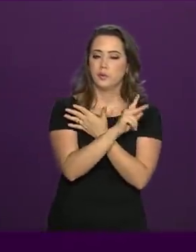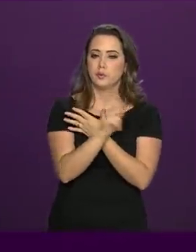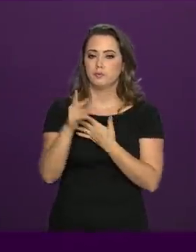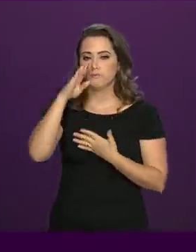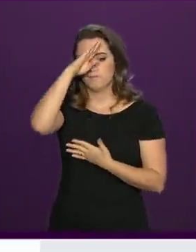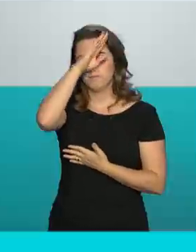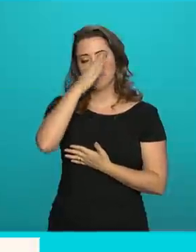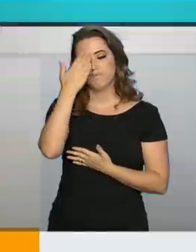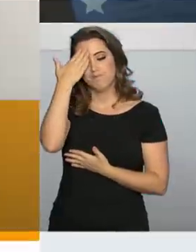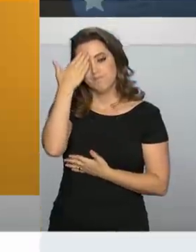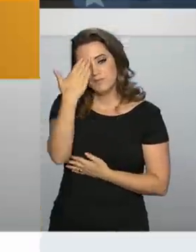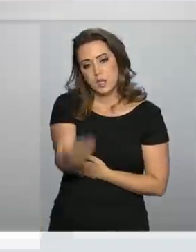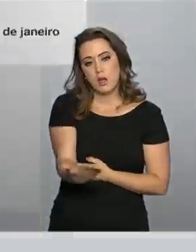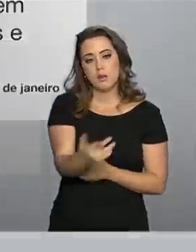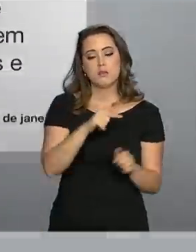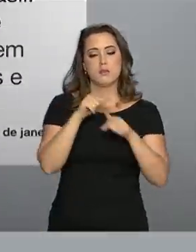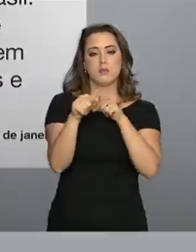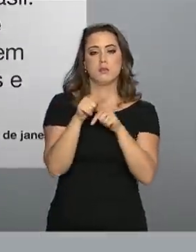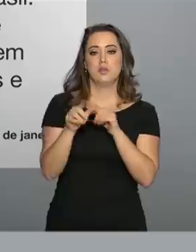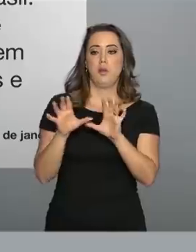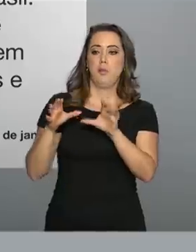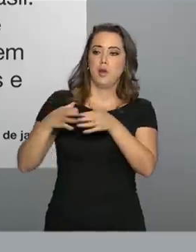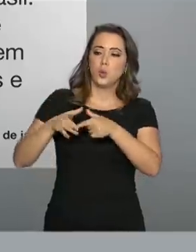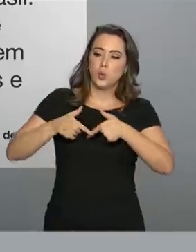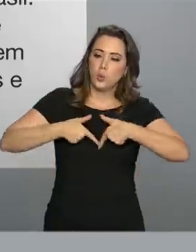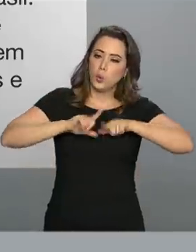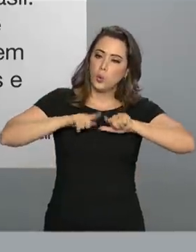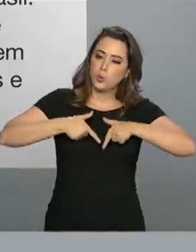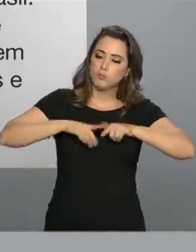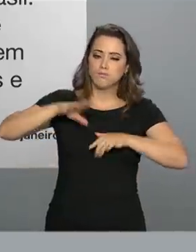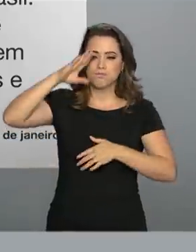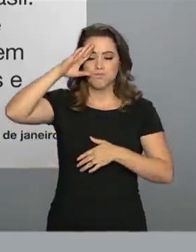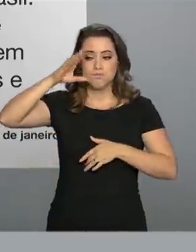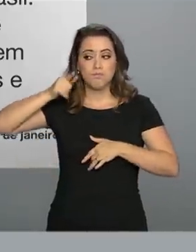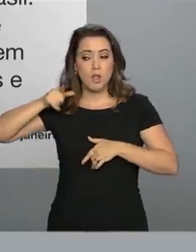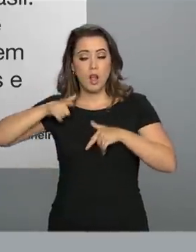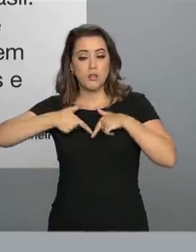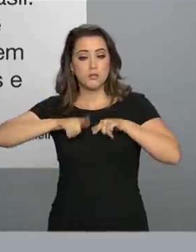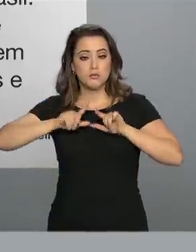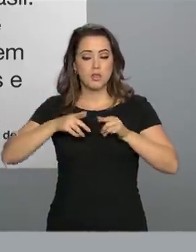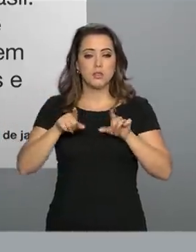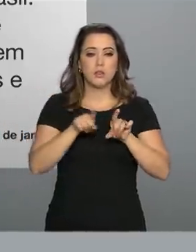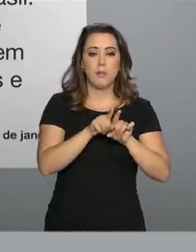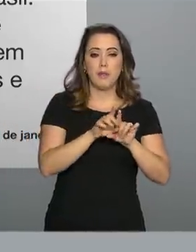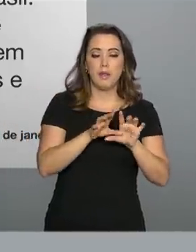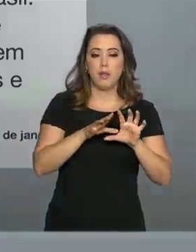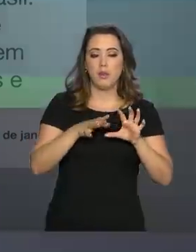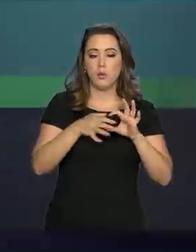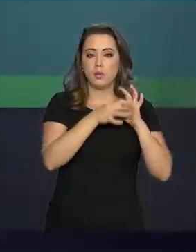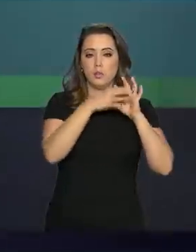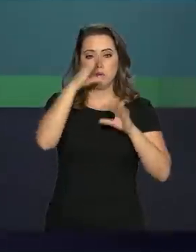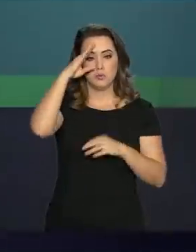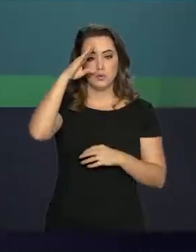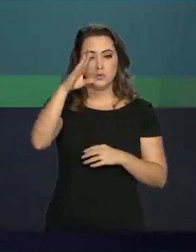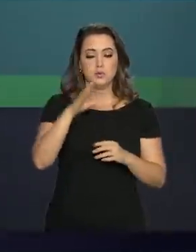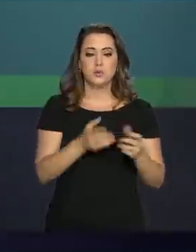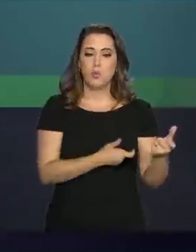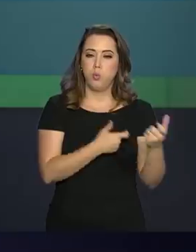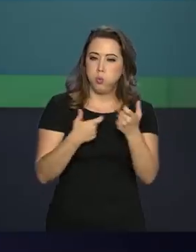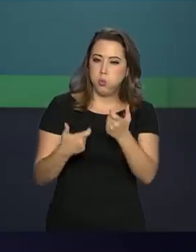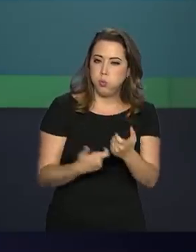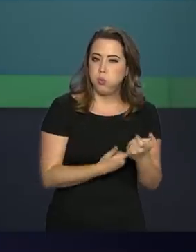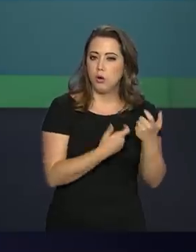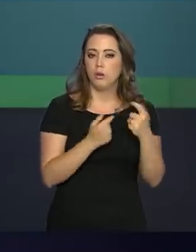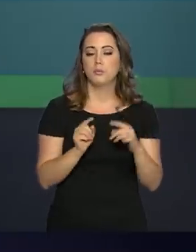agradeceu os serviços prestados em parceria com as Forças Armadas e os Bombeiros. Também